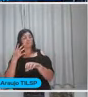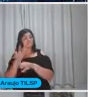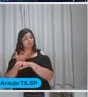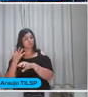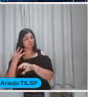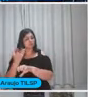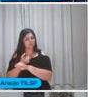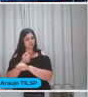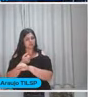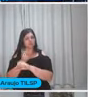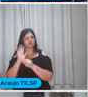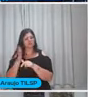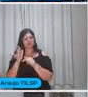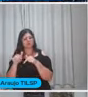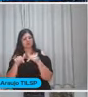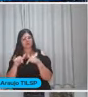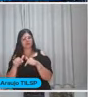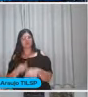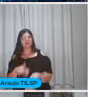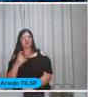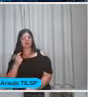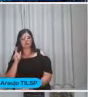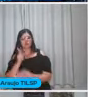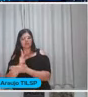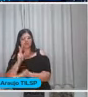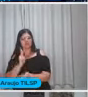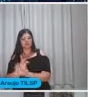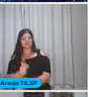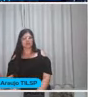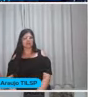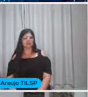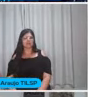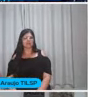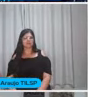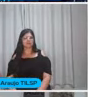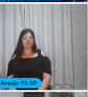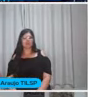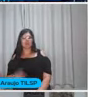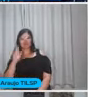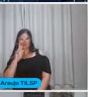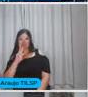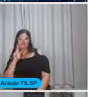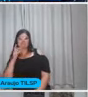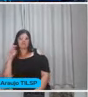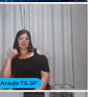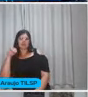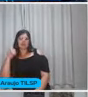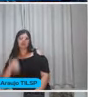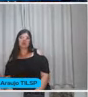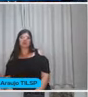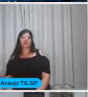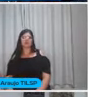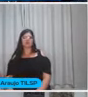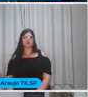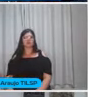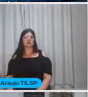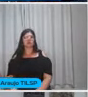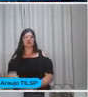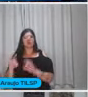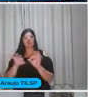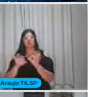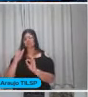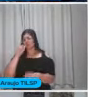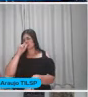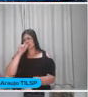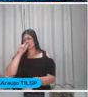A gente já trabalha Quase sempre A gente pega lá Matemática O tal do projeto água